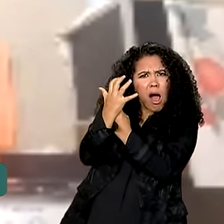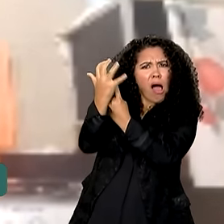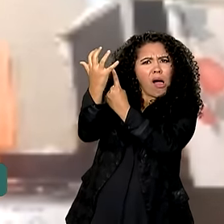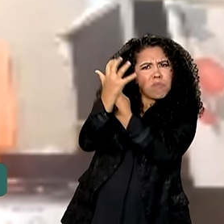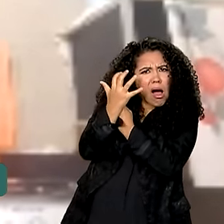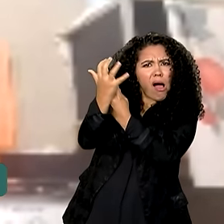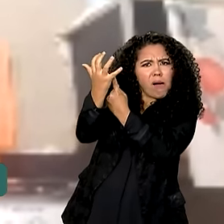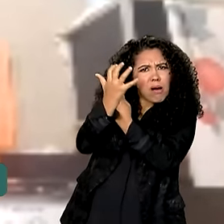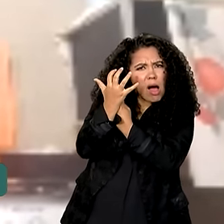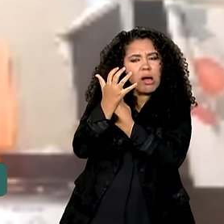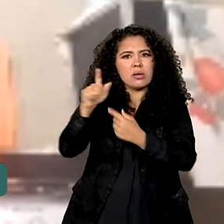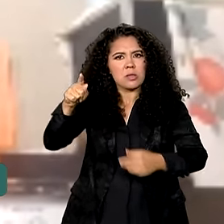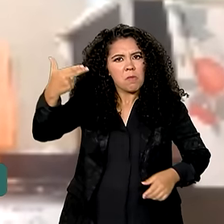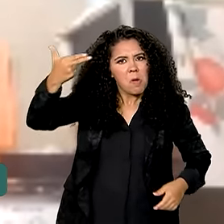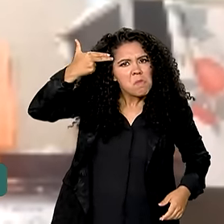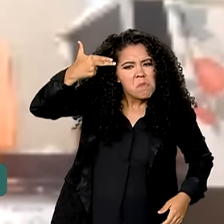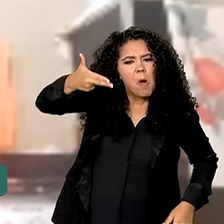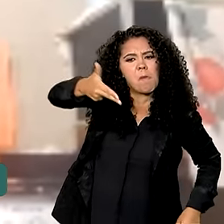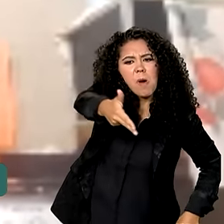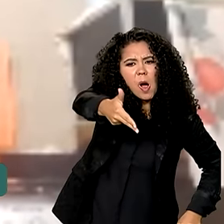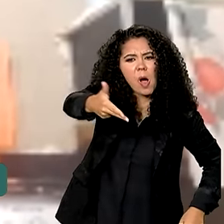psicológica é botando arma na cabeça,